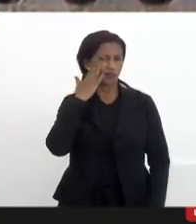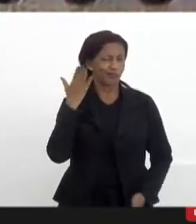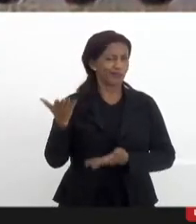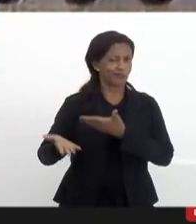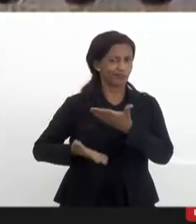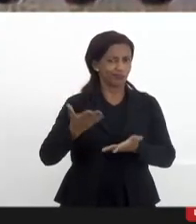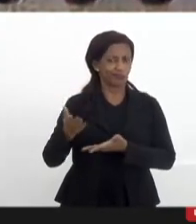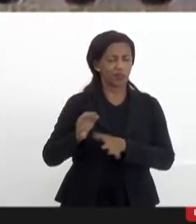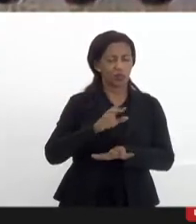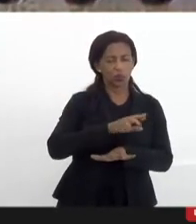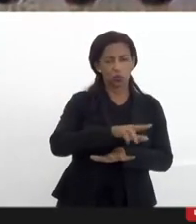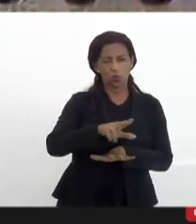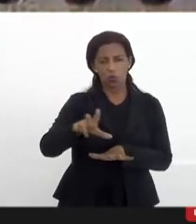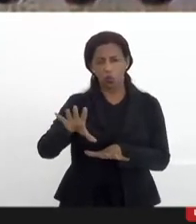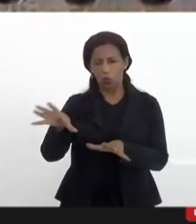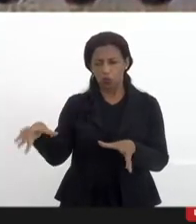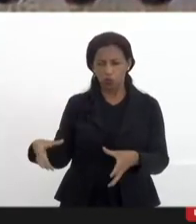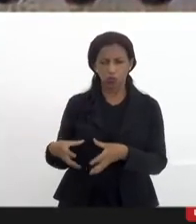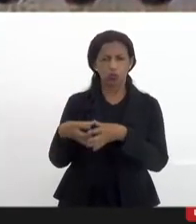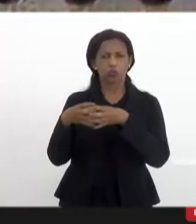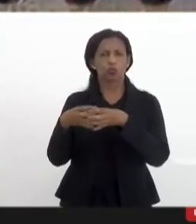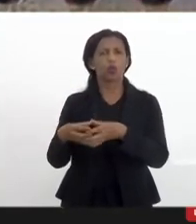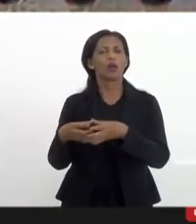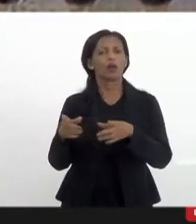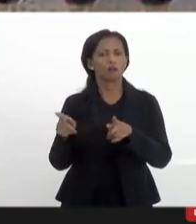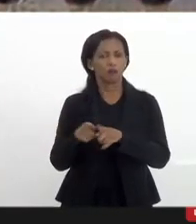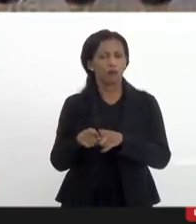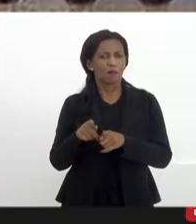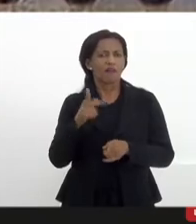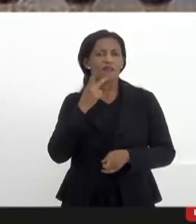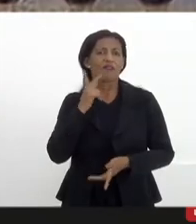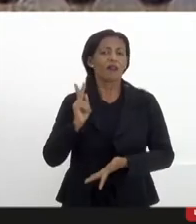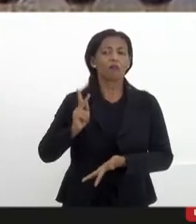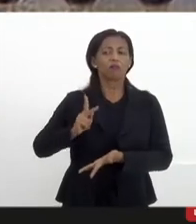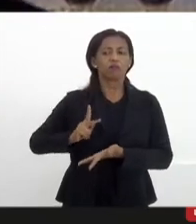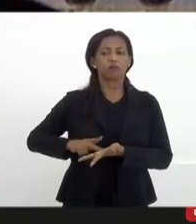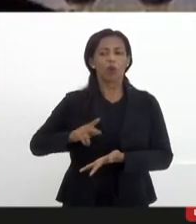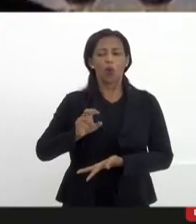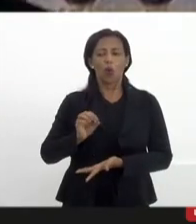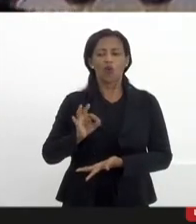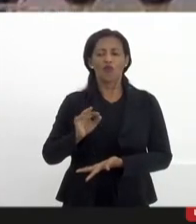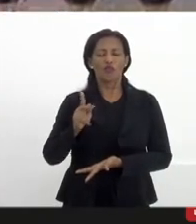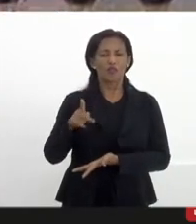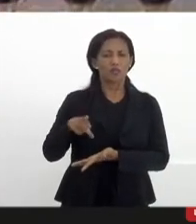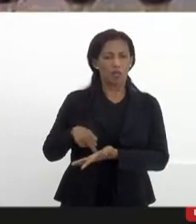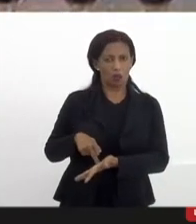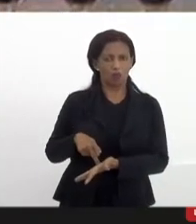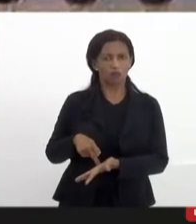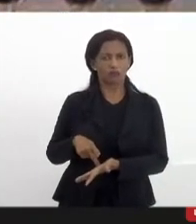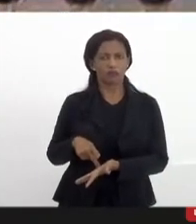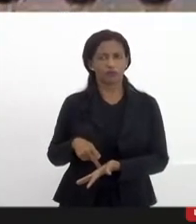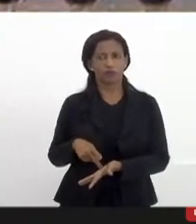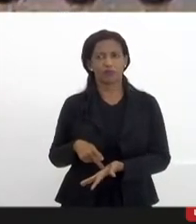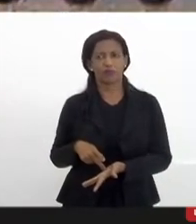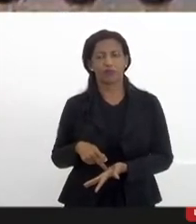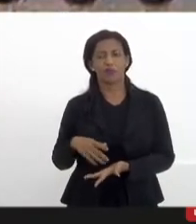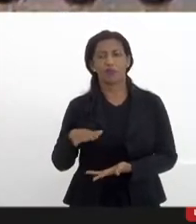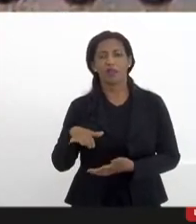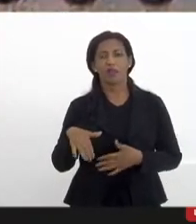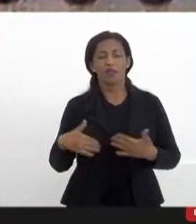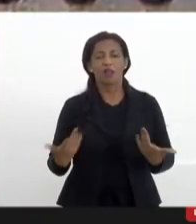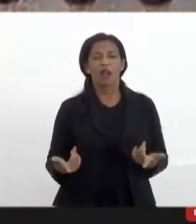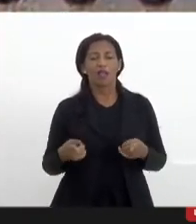os conglomerados de mídia dita oficiais das mídias ditas oficiais as